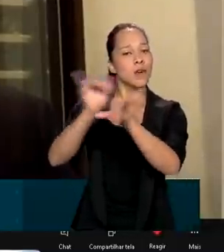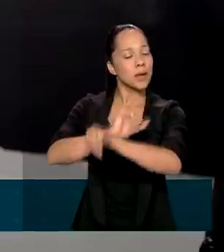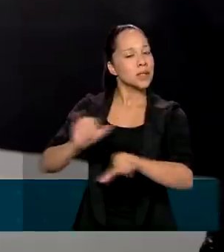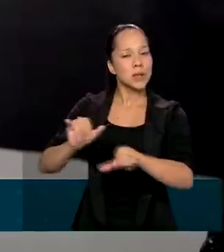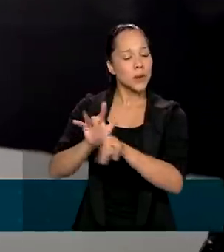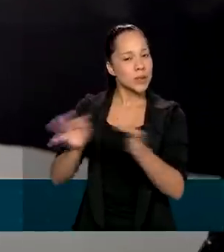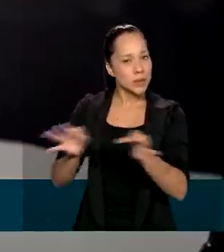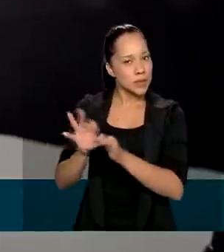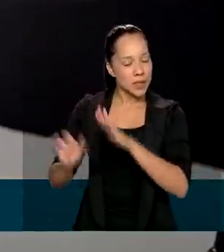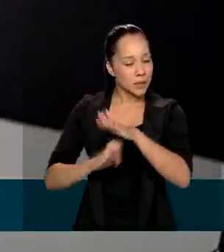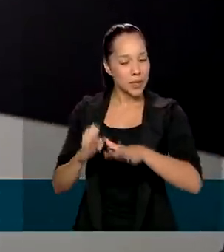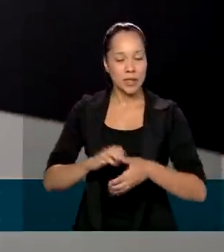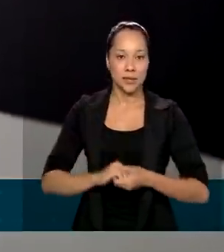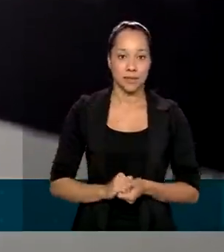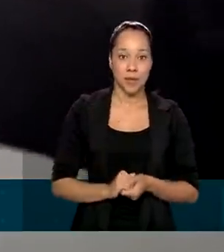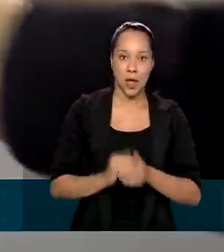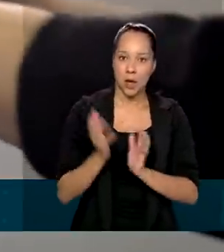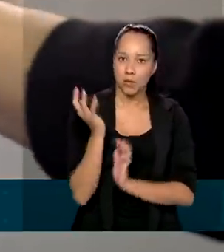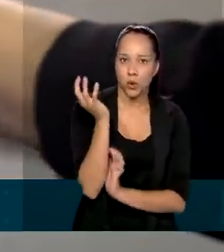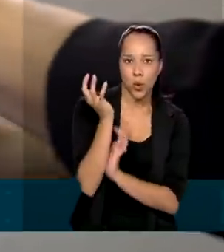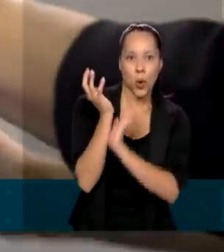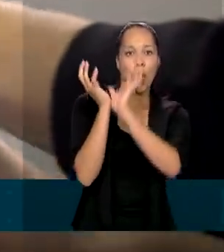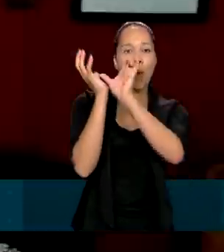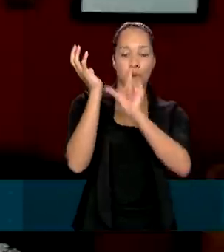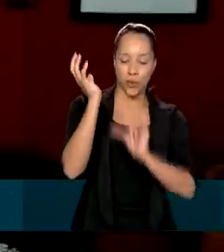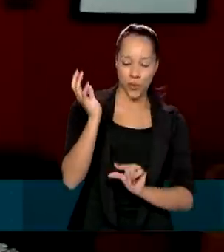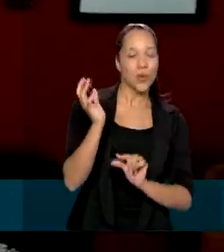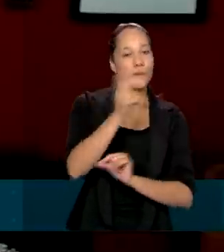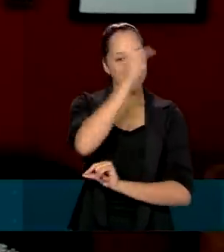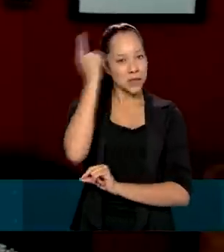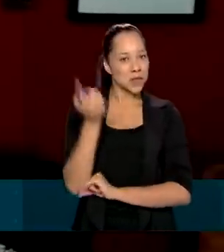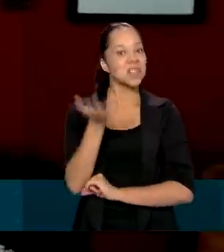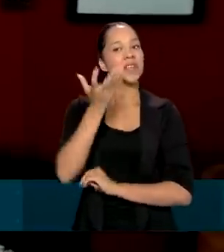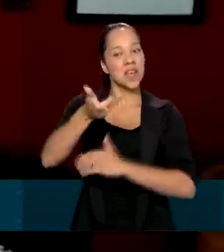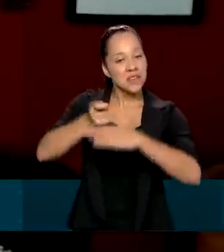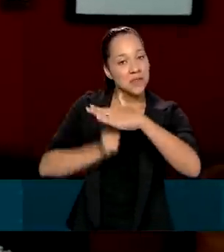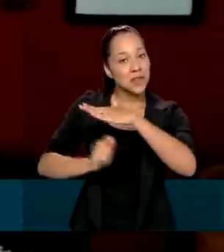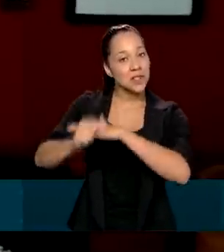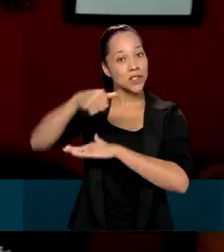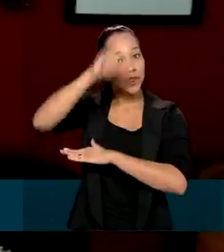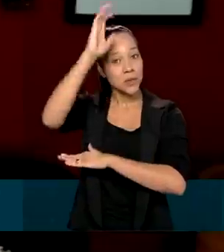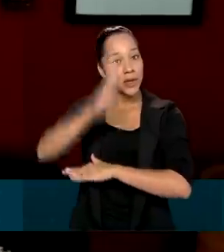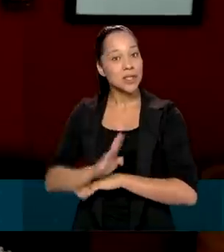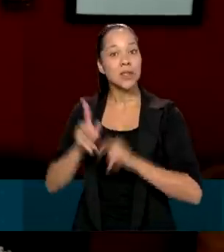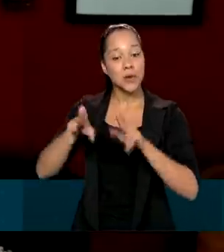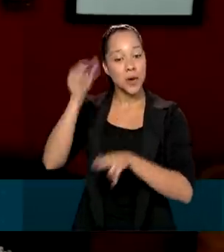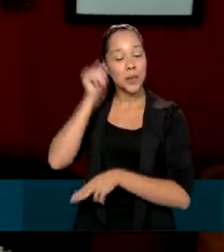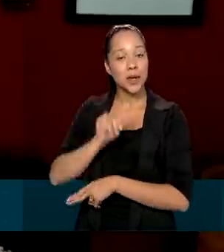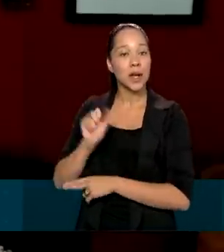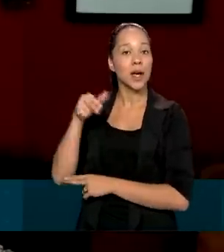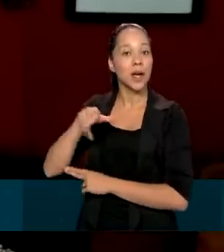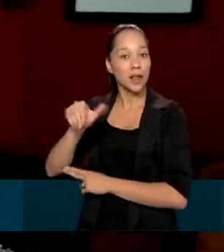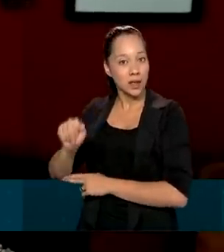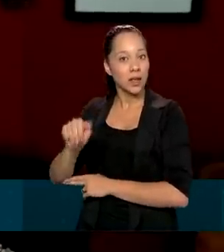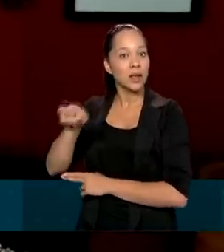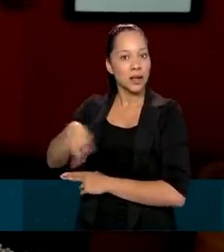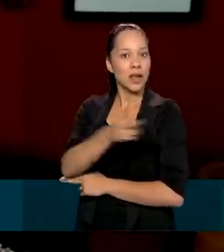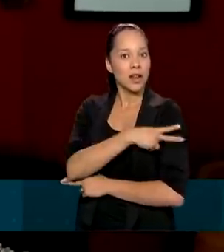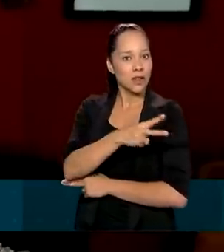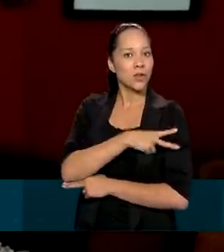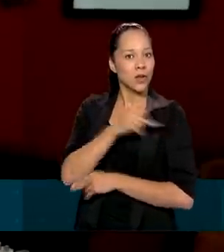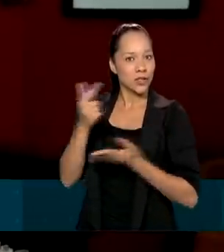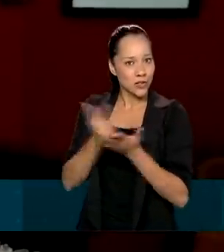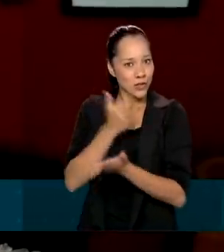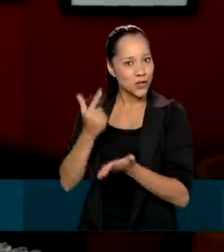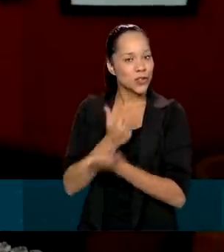da empresa. Menos burocracia para pessoas que querem investir no país, como a Ana, que é dona de uma editora de